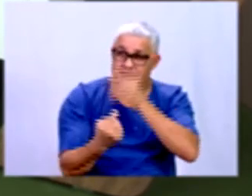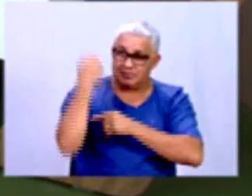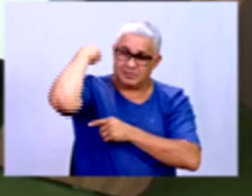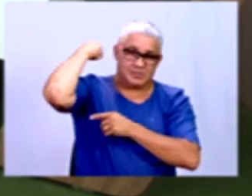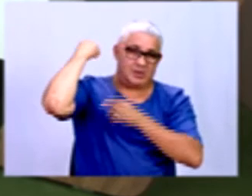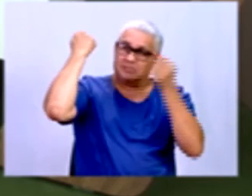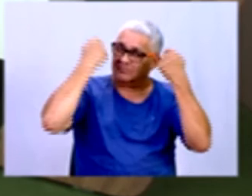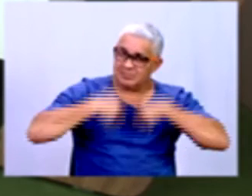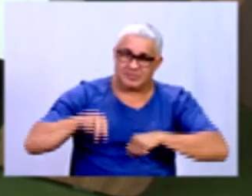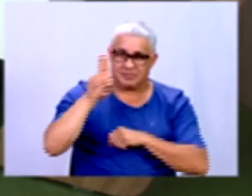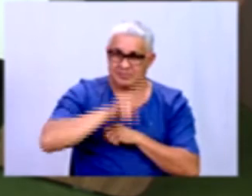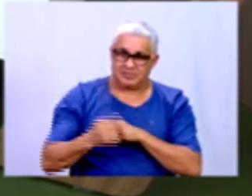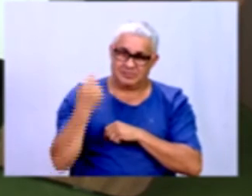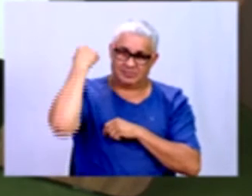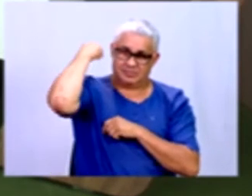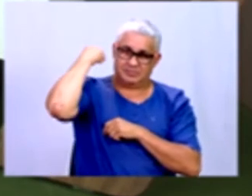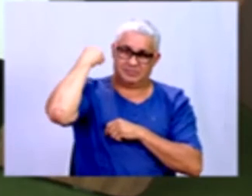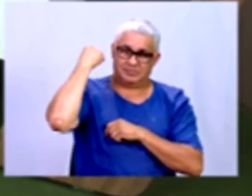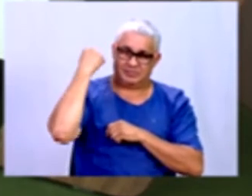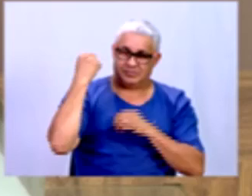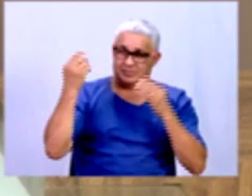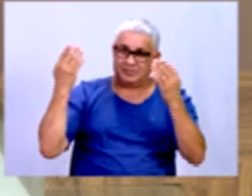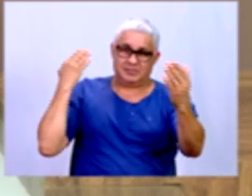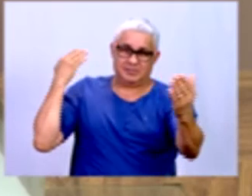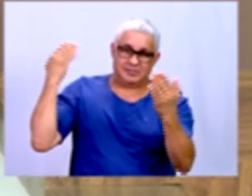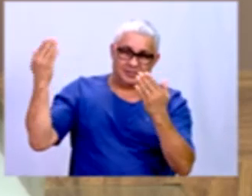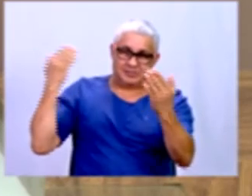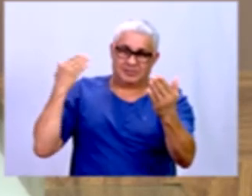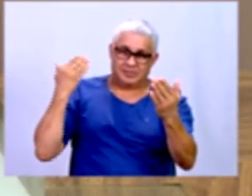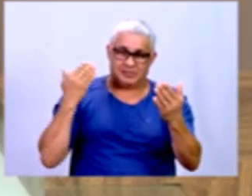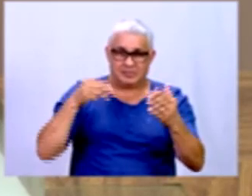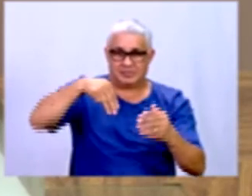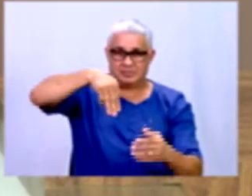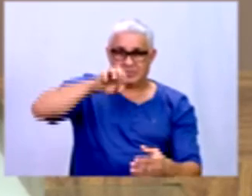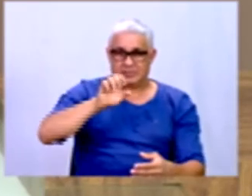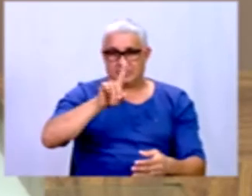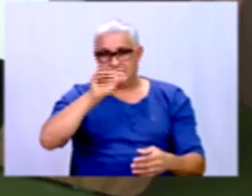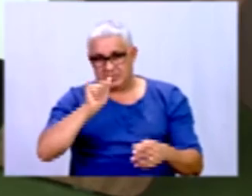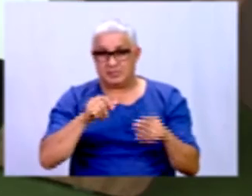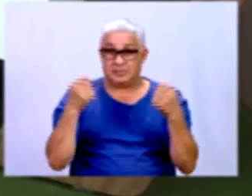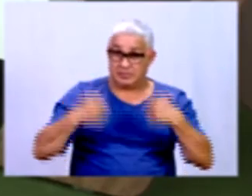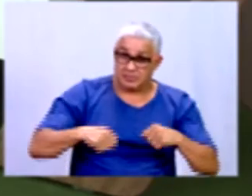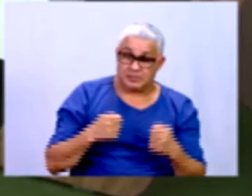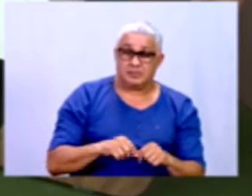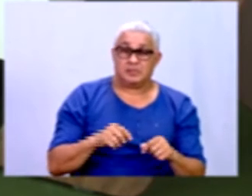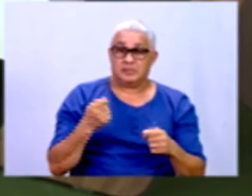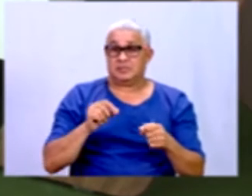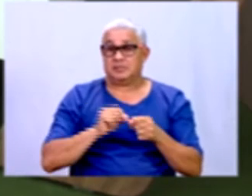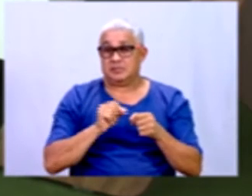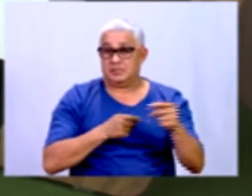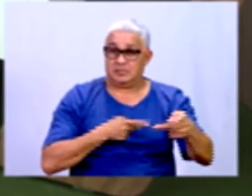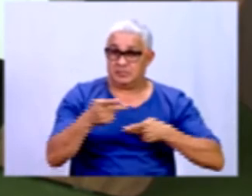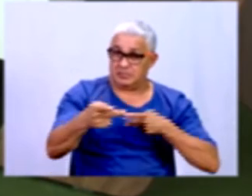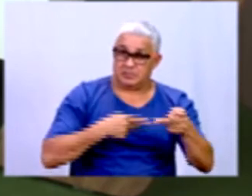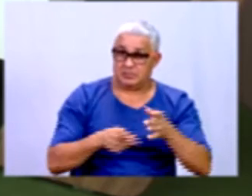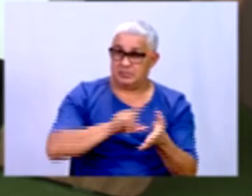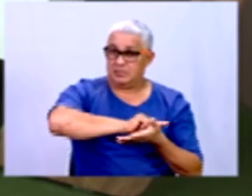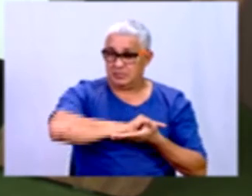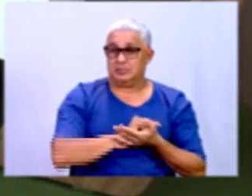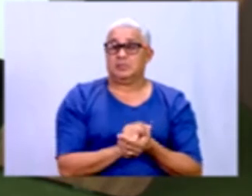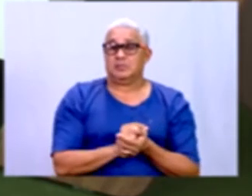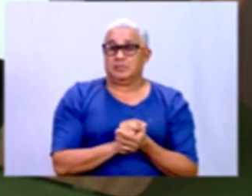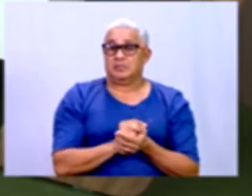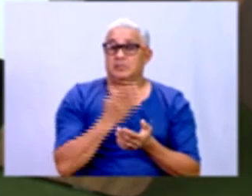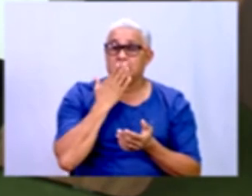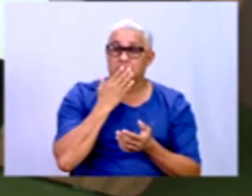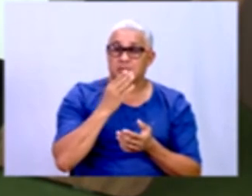de base para mim, para me comparar com a seguinte. Então, eu não crio uma média para me fazer essas análises. É isso que quando a gente vai fazer um planejamento, por exemplo, de um tipo